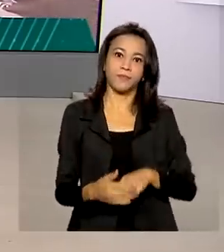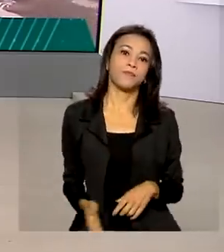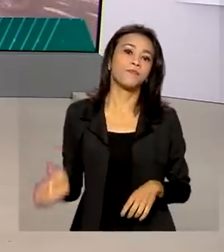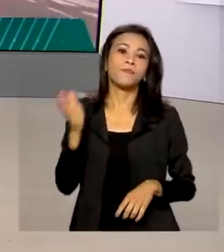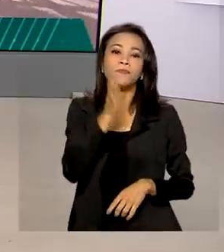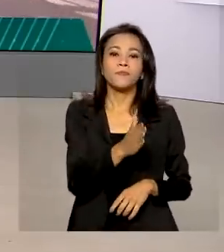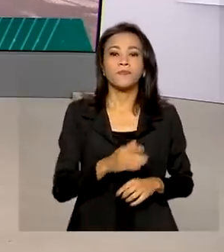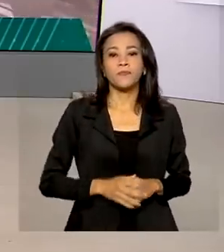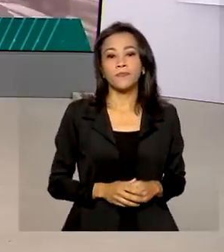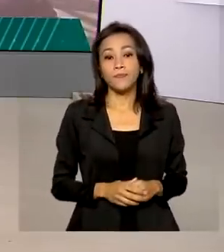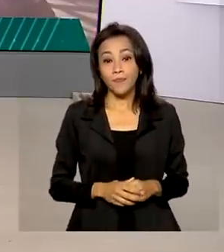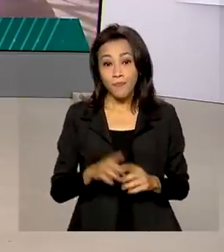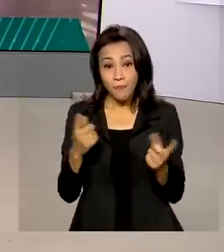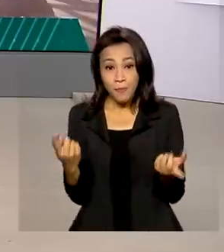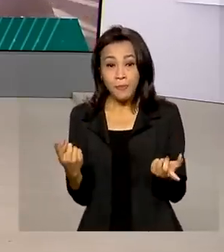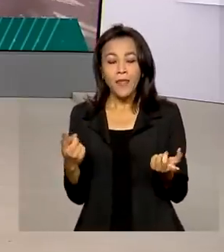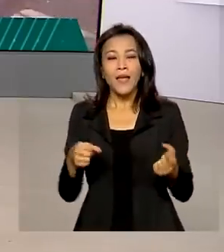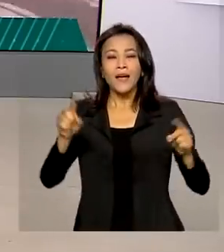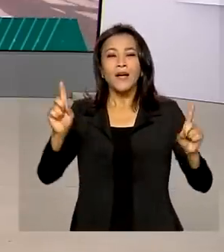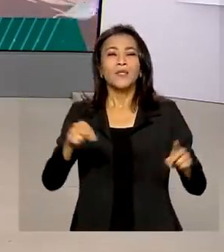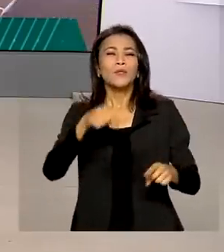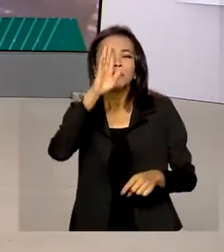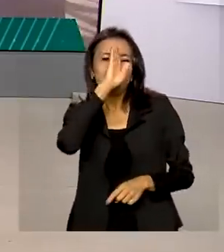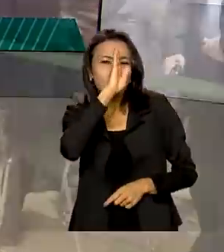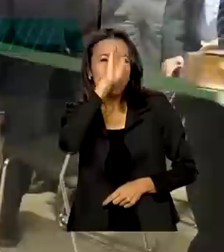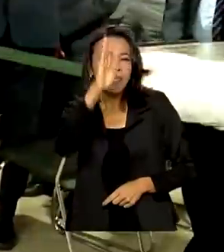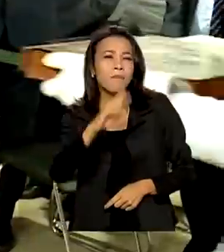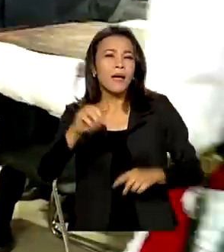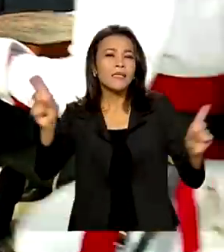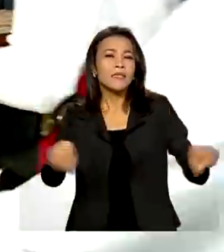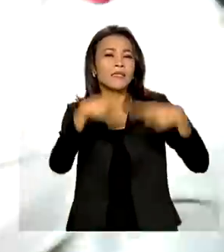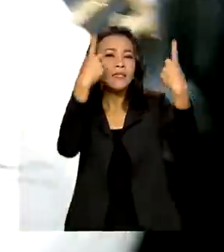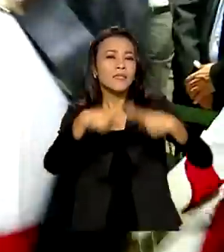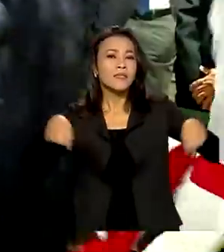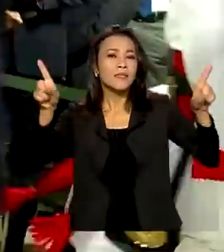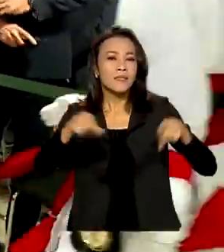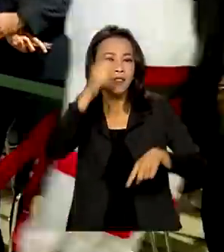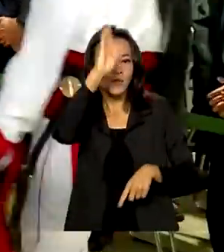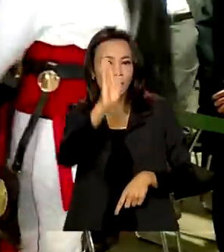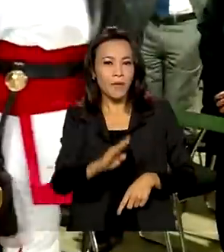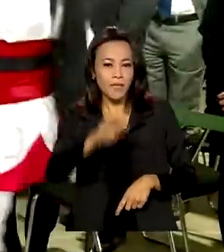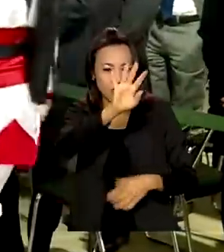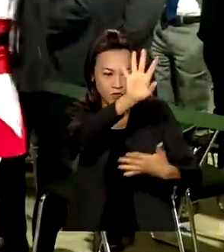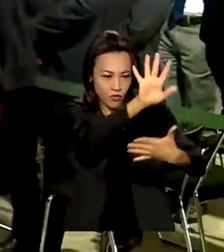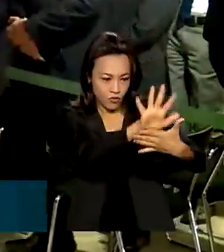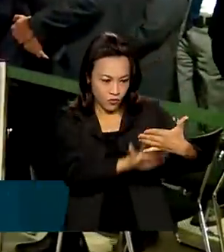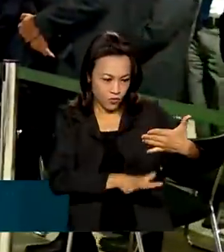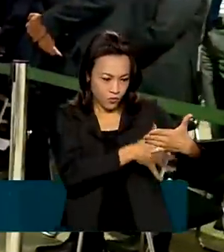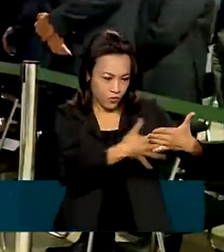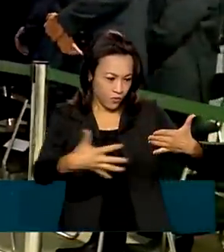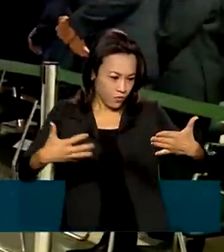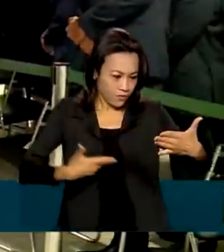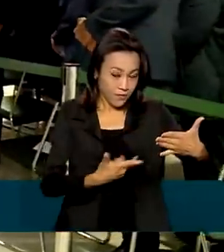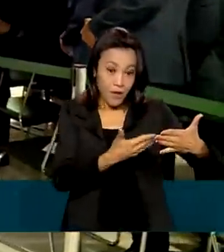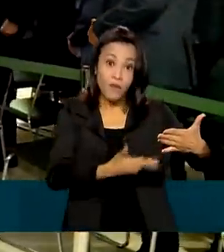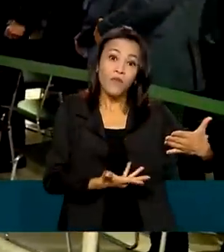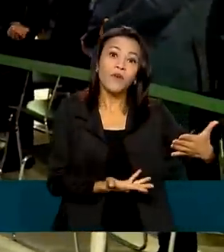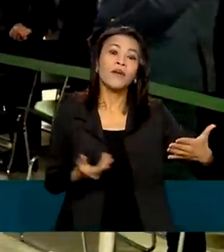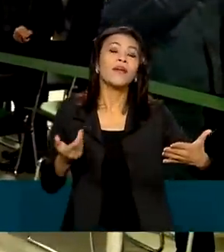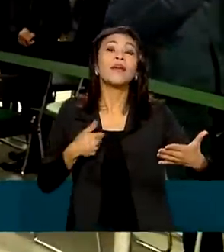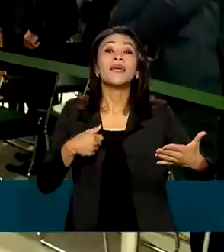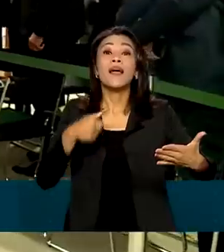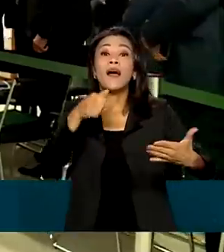partituras originais dos principais hinos brasileiros foram entregues pela Escola de Música da